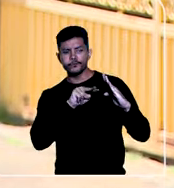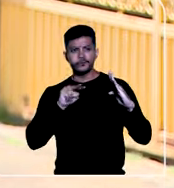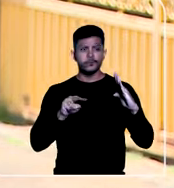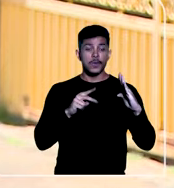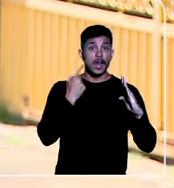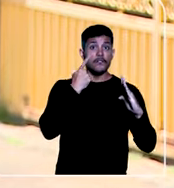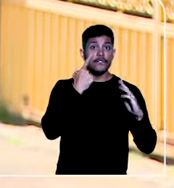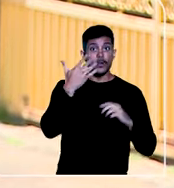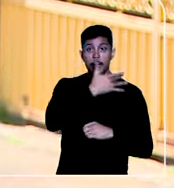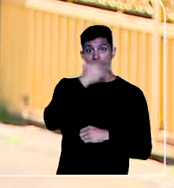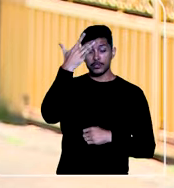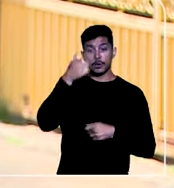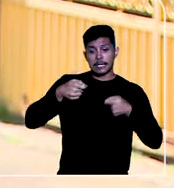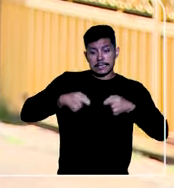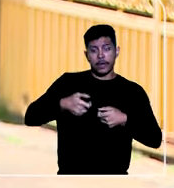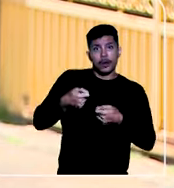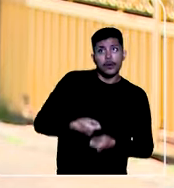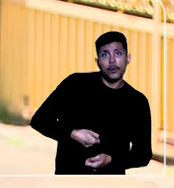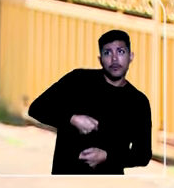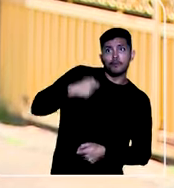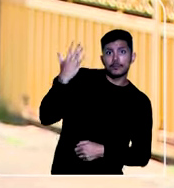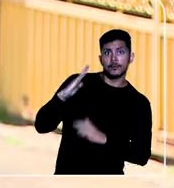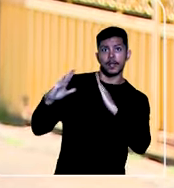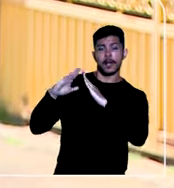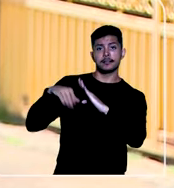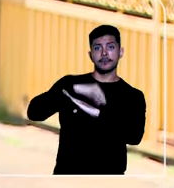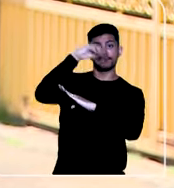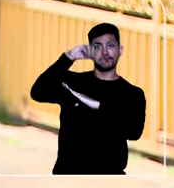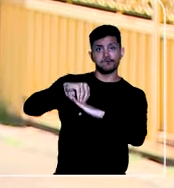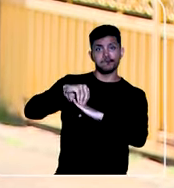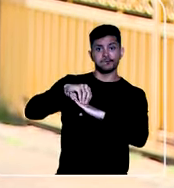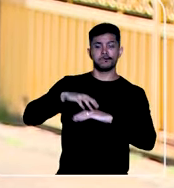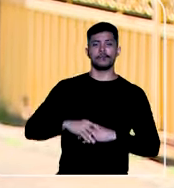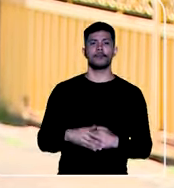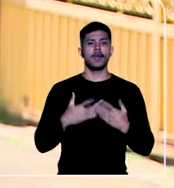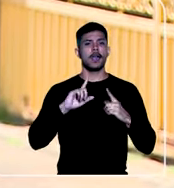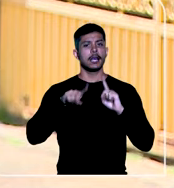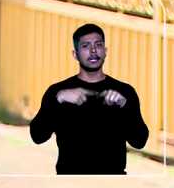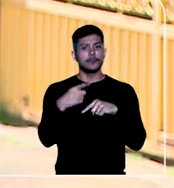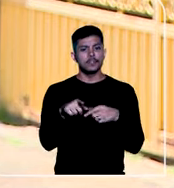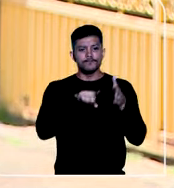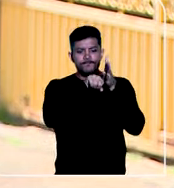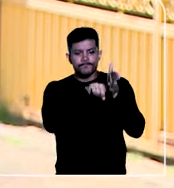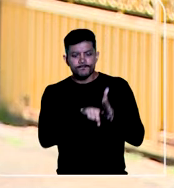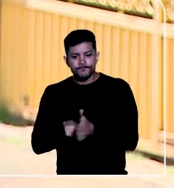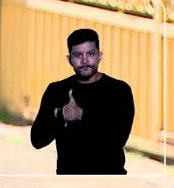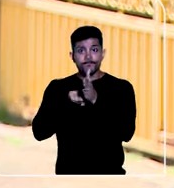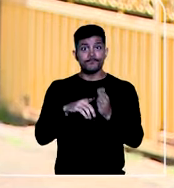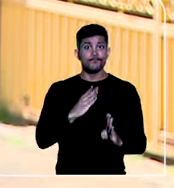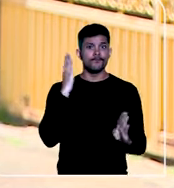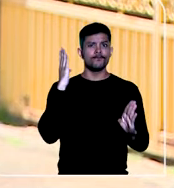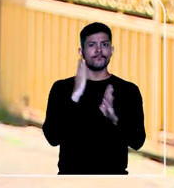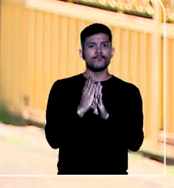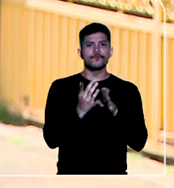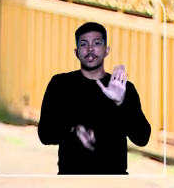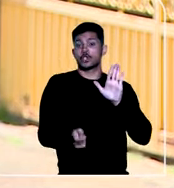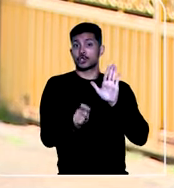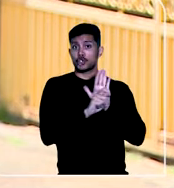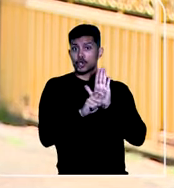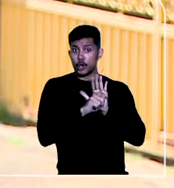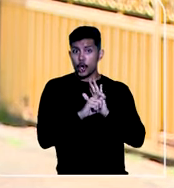encontraram o suspeito arremessando uma sacola para cima da laje do banheiro. Durante a revista na casa, foram encontrados diversos